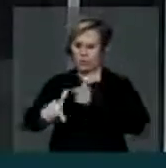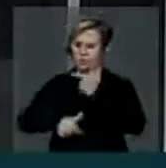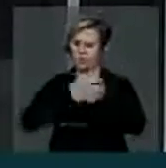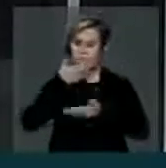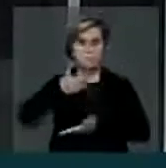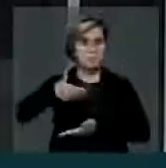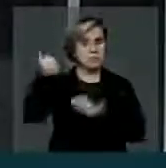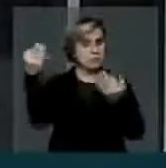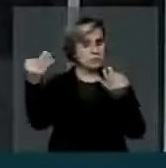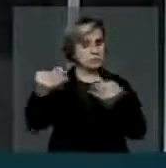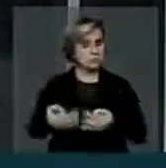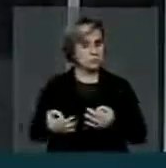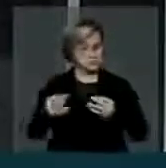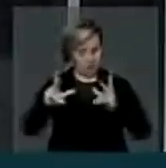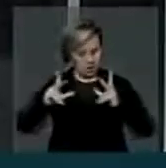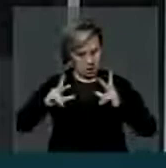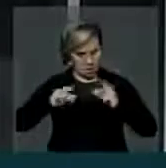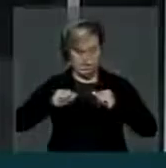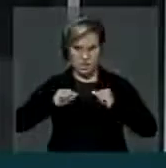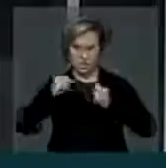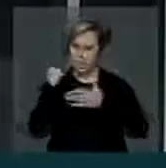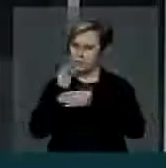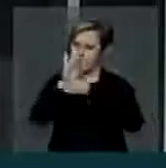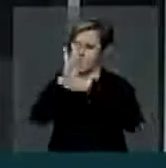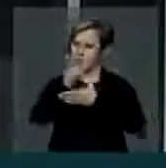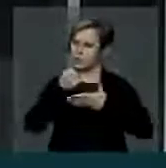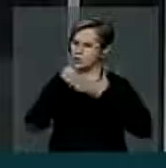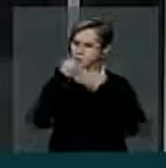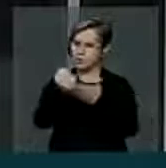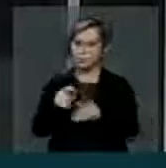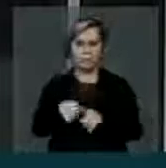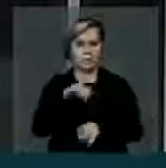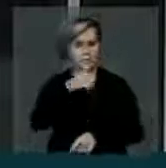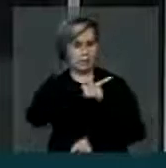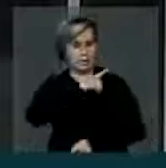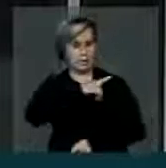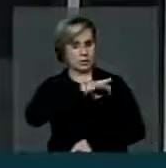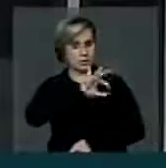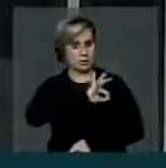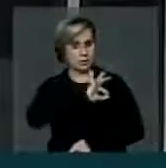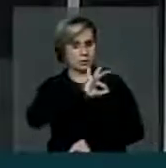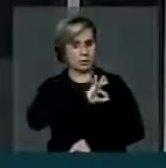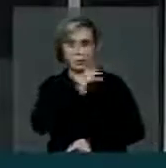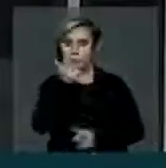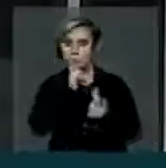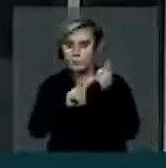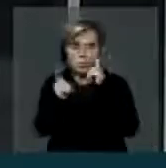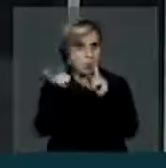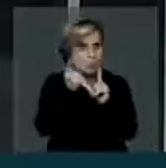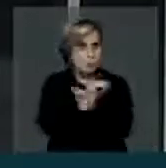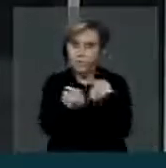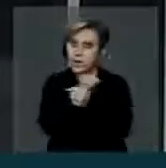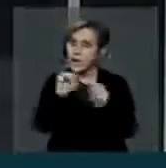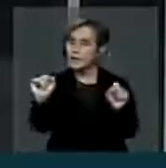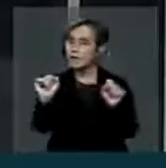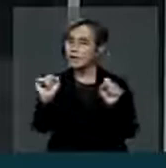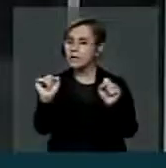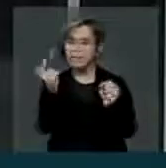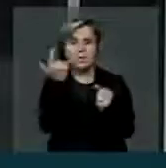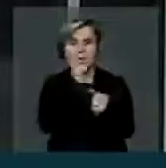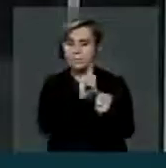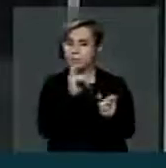dignas, merecem ter auxiliares, mas os delegados de polícia não dão conta nem de apurar os